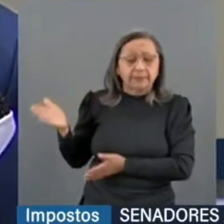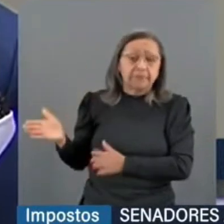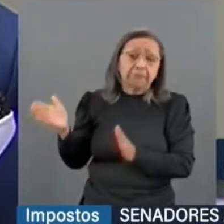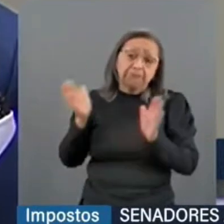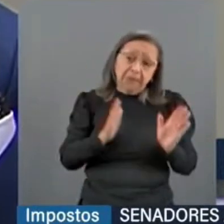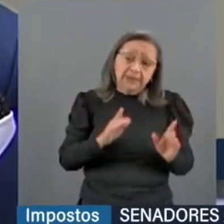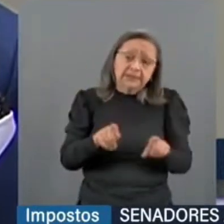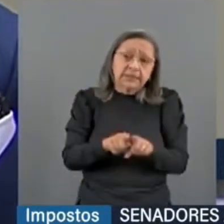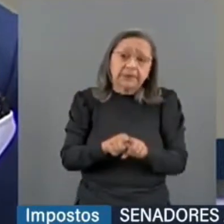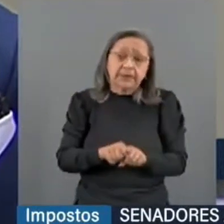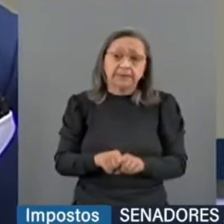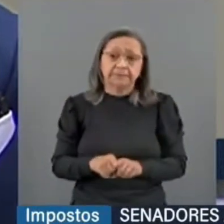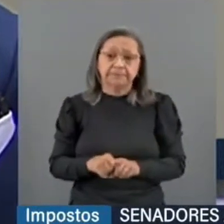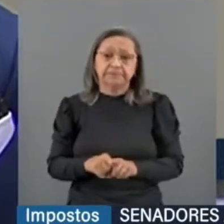lado,